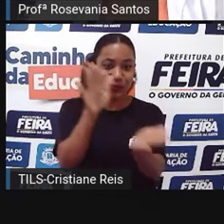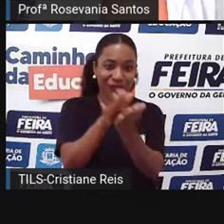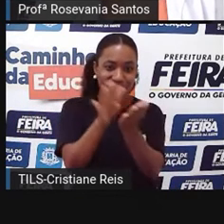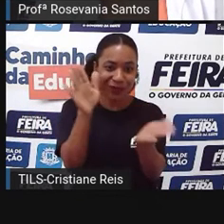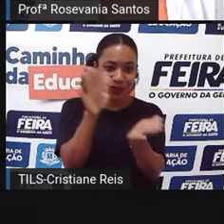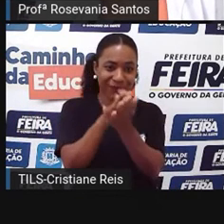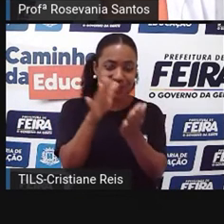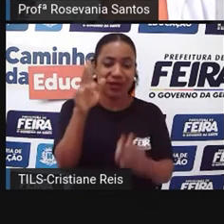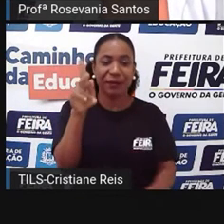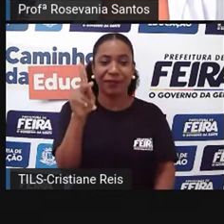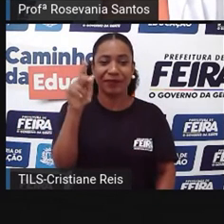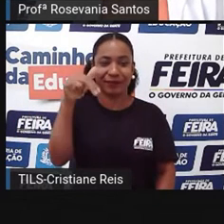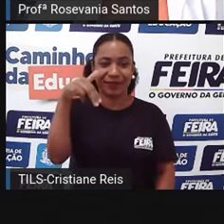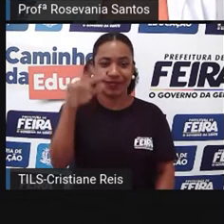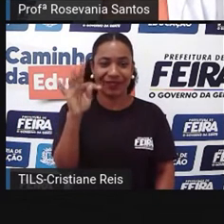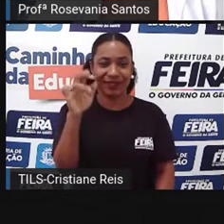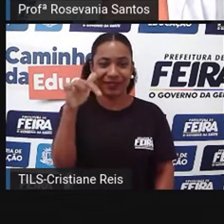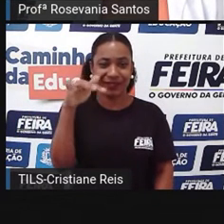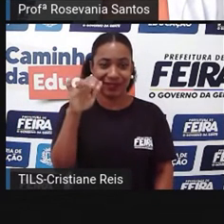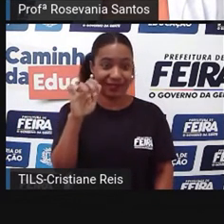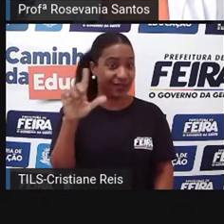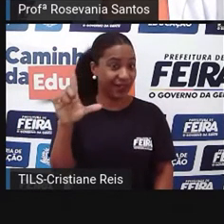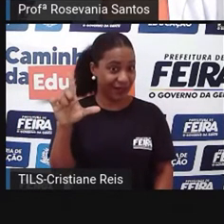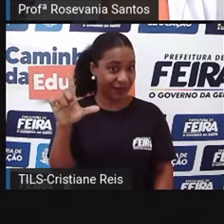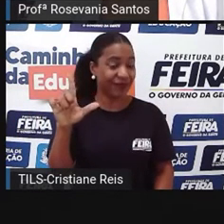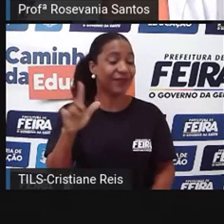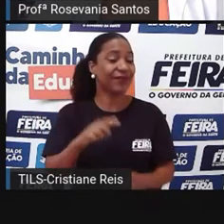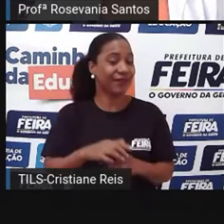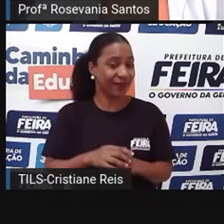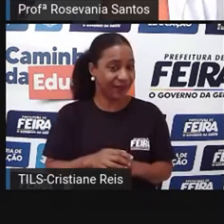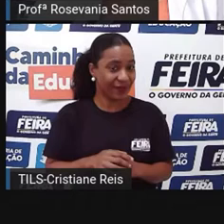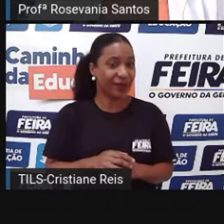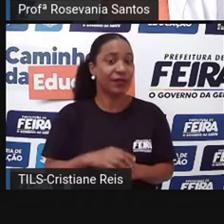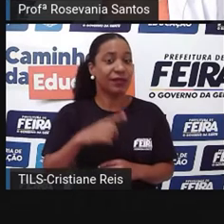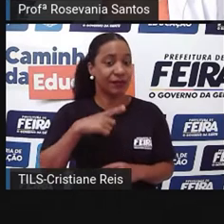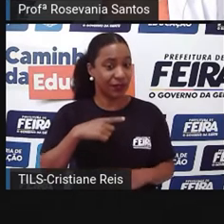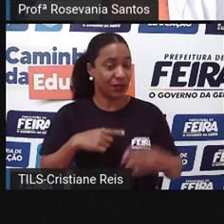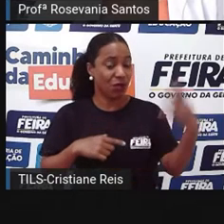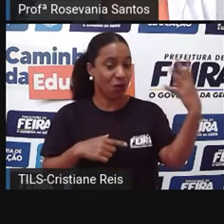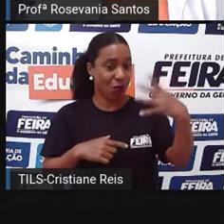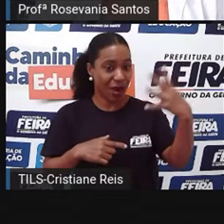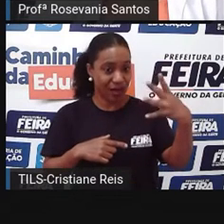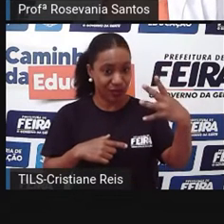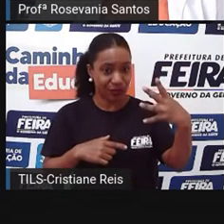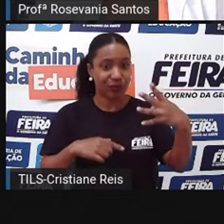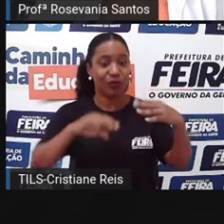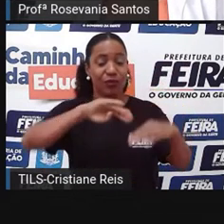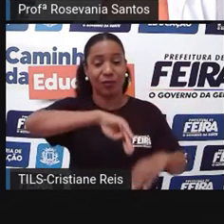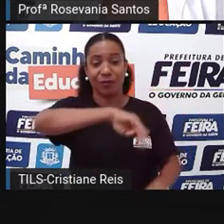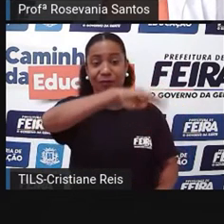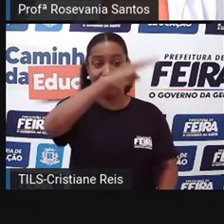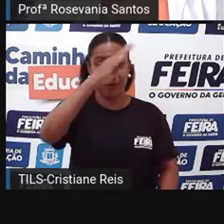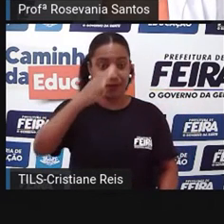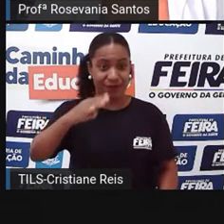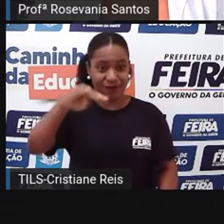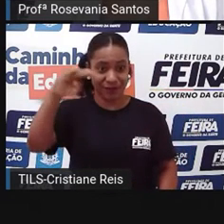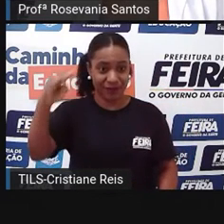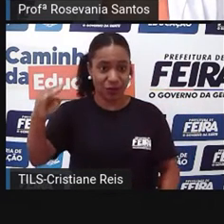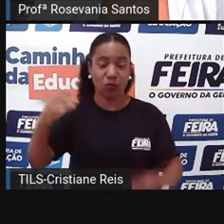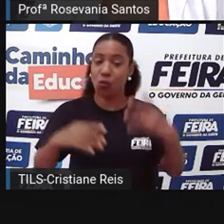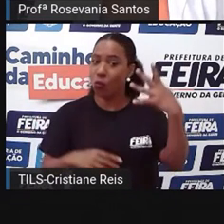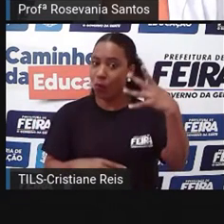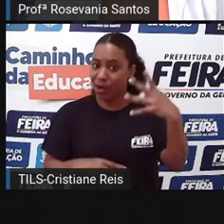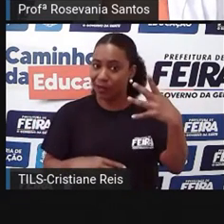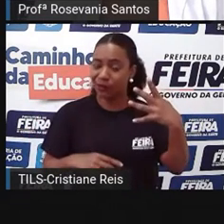forma, a planície do Pantanal. Então, eu tenho, né, quatro planaltos, né, e